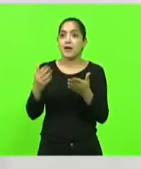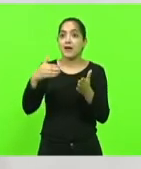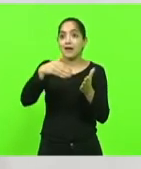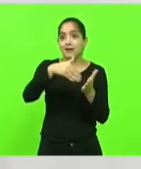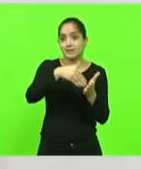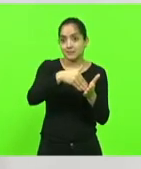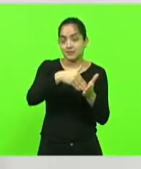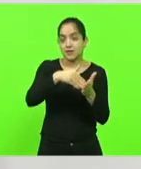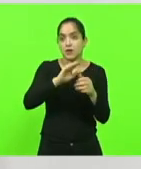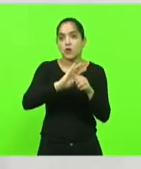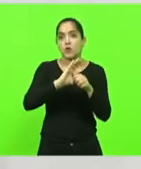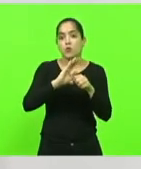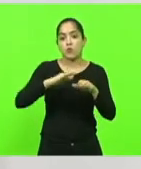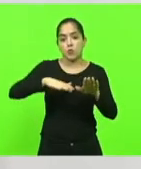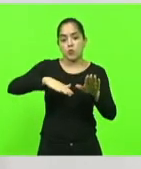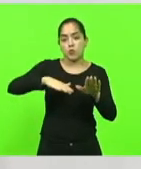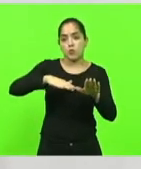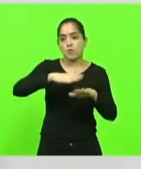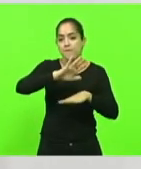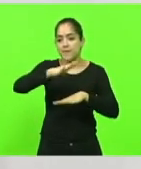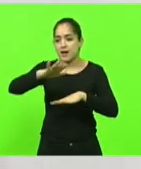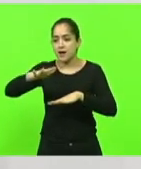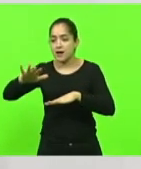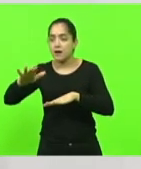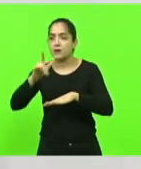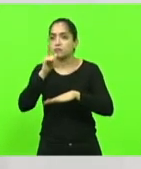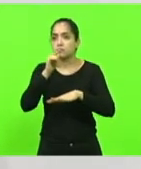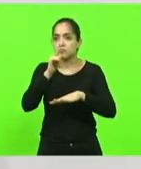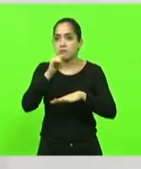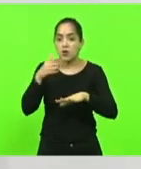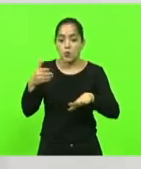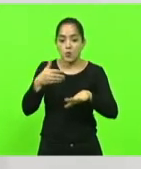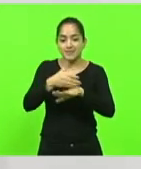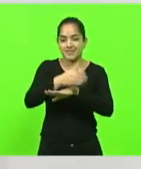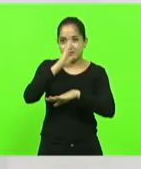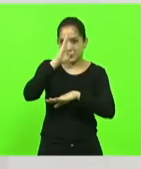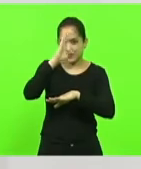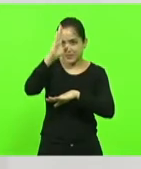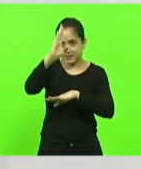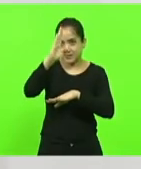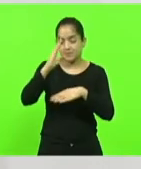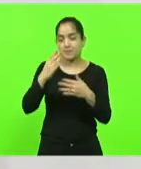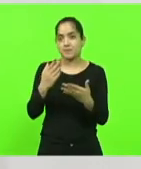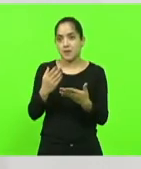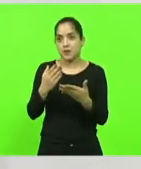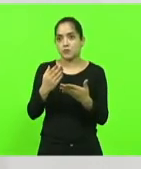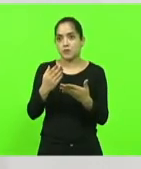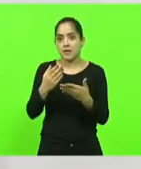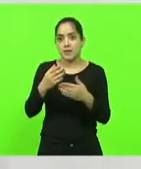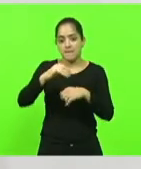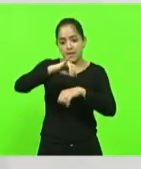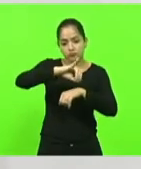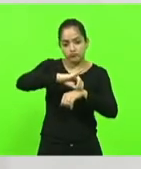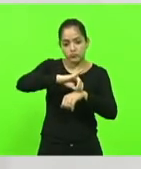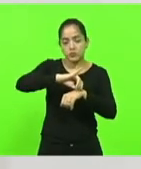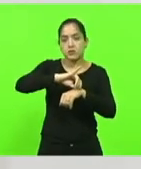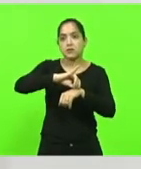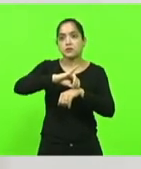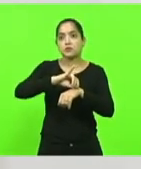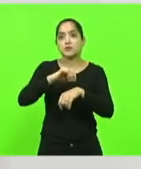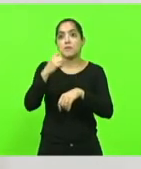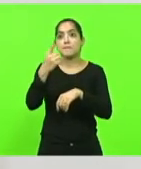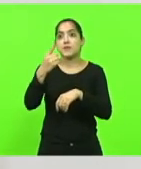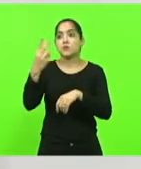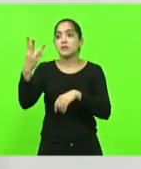lá o mar. O acesso principal do bairro é um dos... Bem no coração do bairro, são 1.300 famílias,